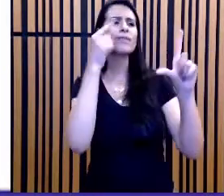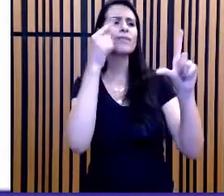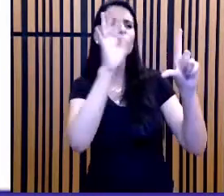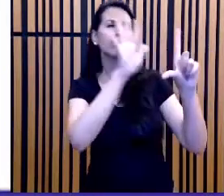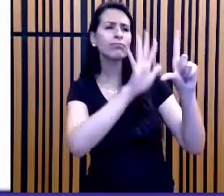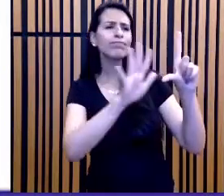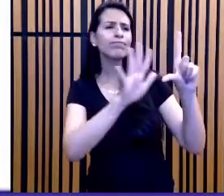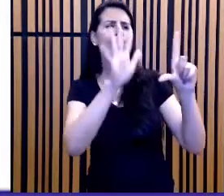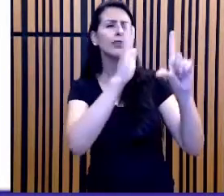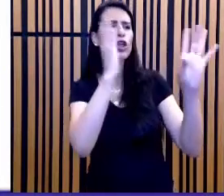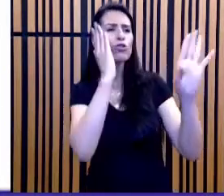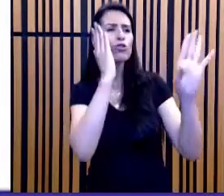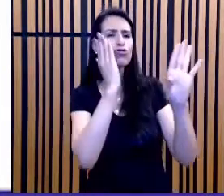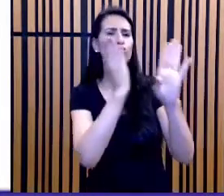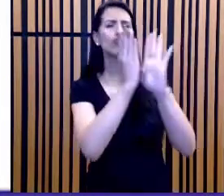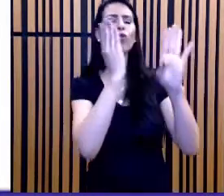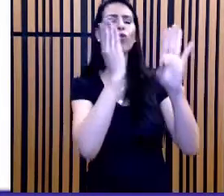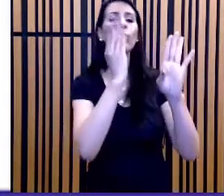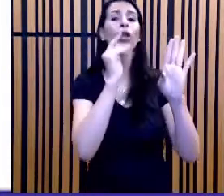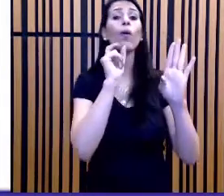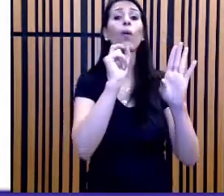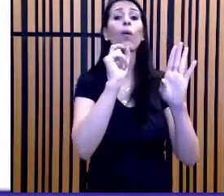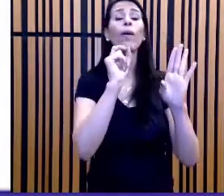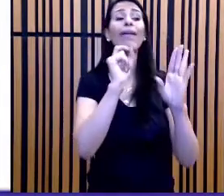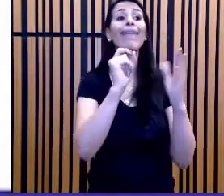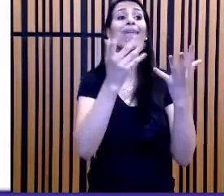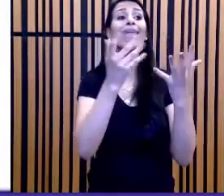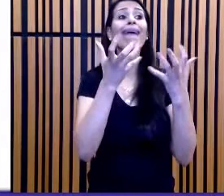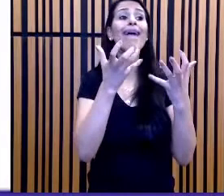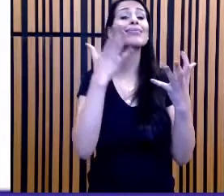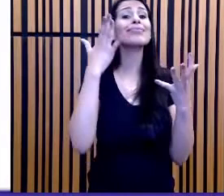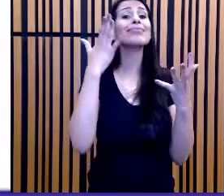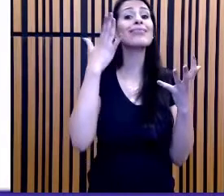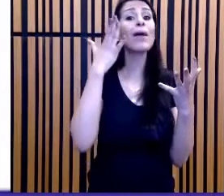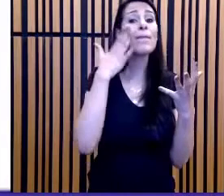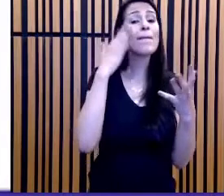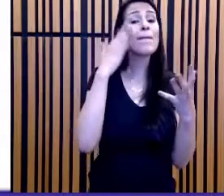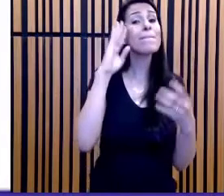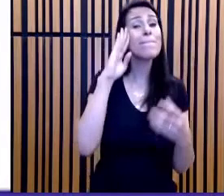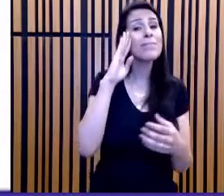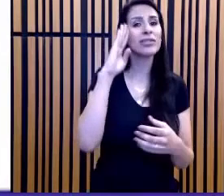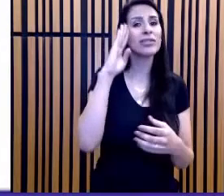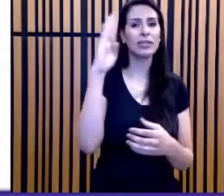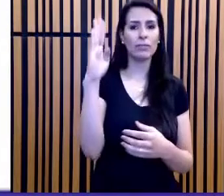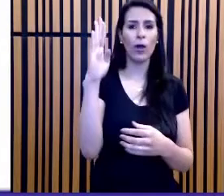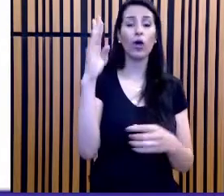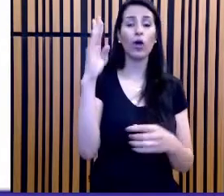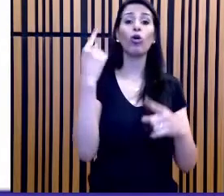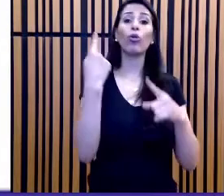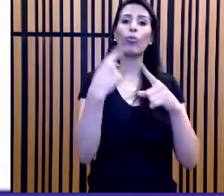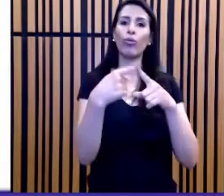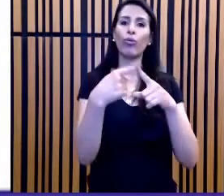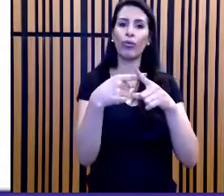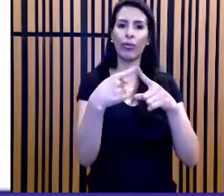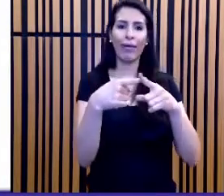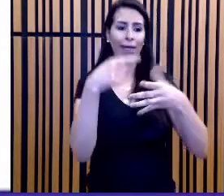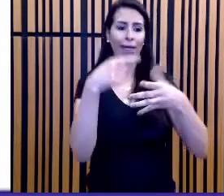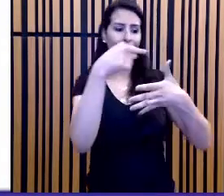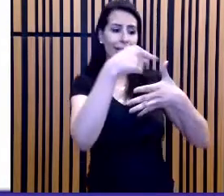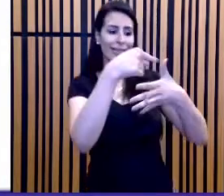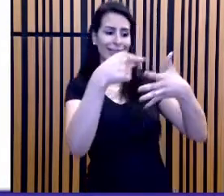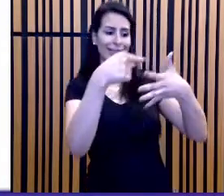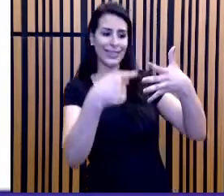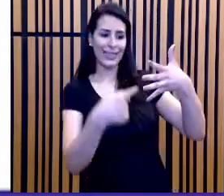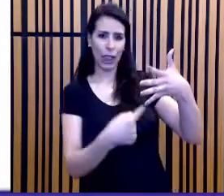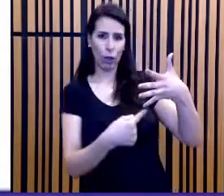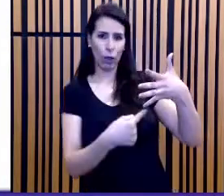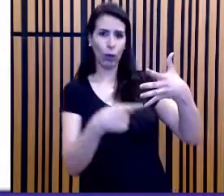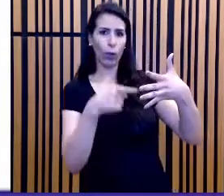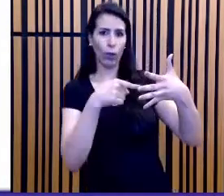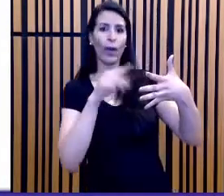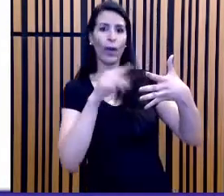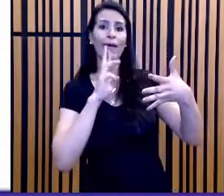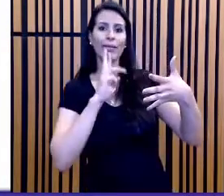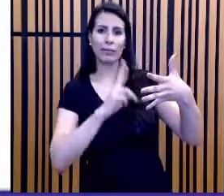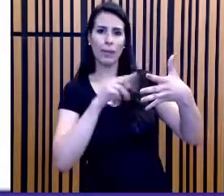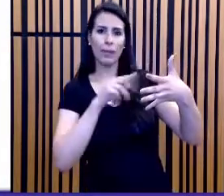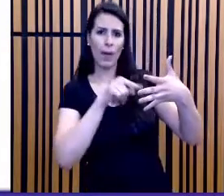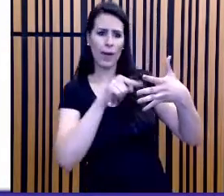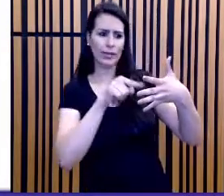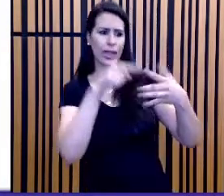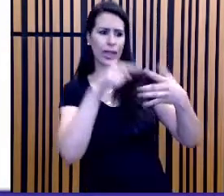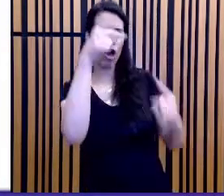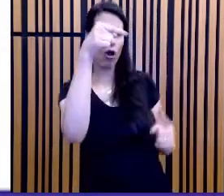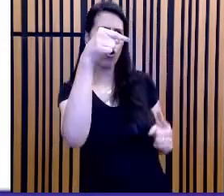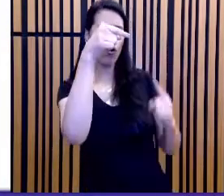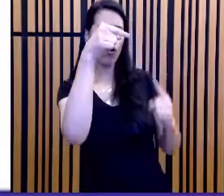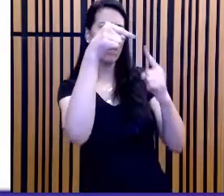perguntado? Cada uma das cinco alternativas dá a resposta para a qual pergunta. Isso aqui eu gosto de resumir com